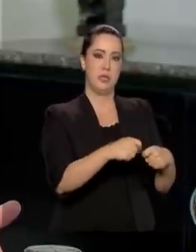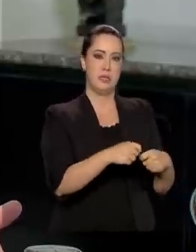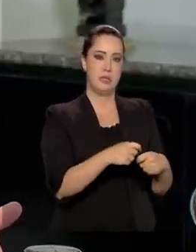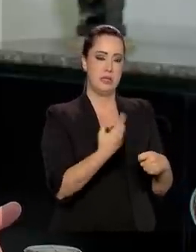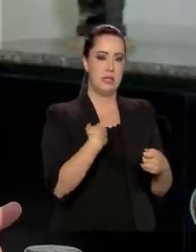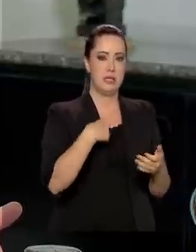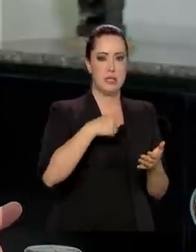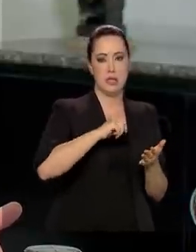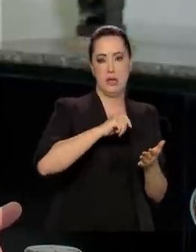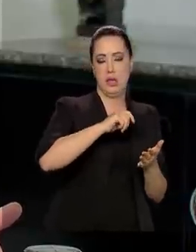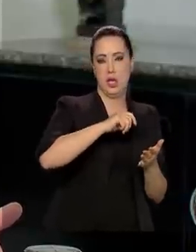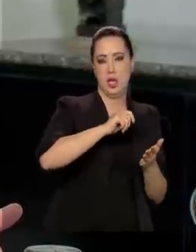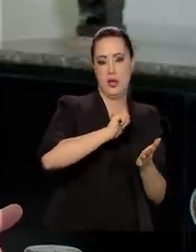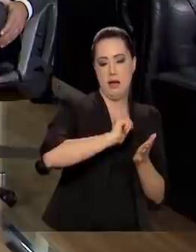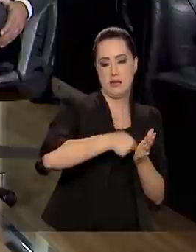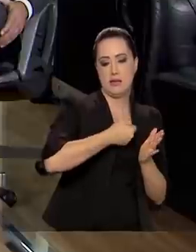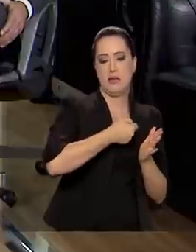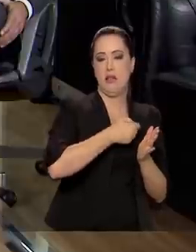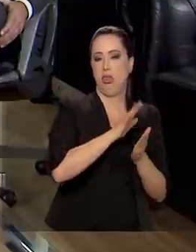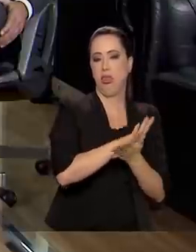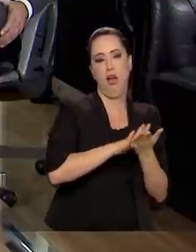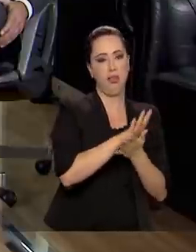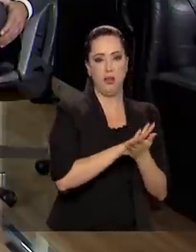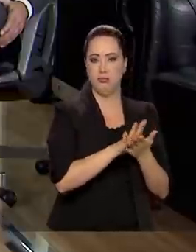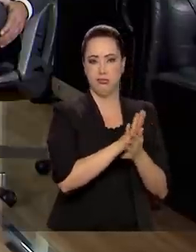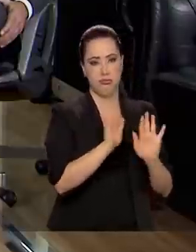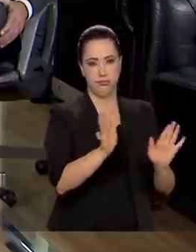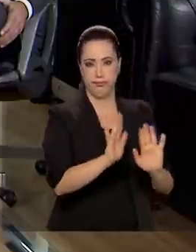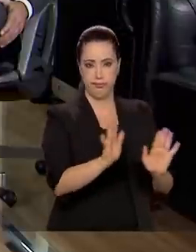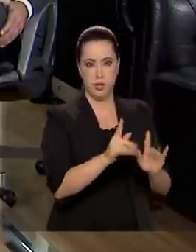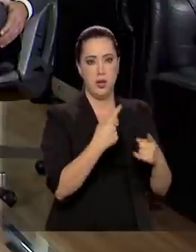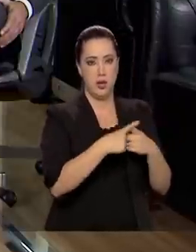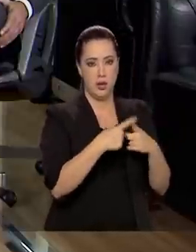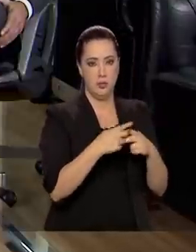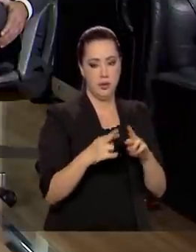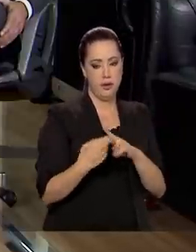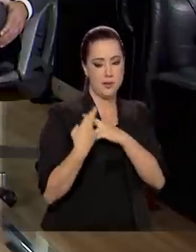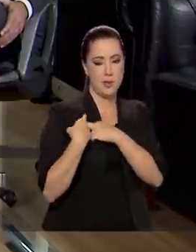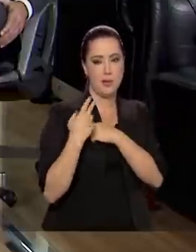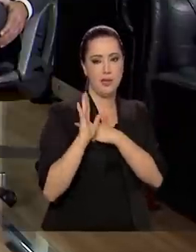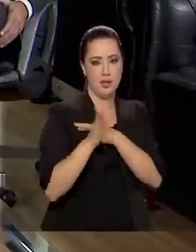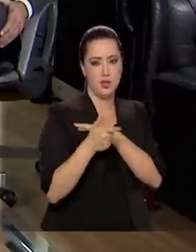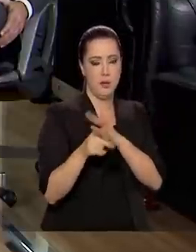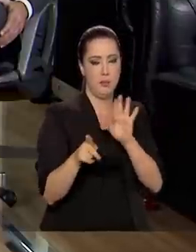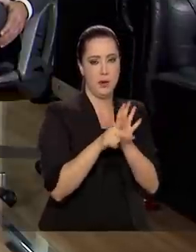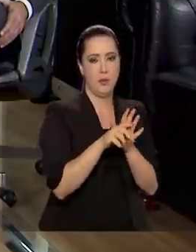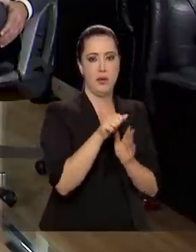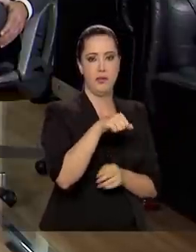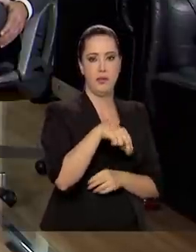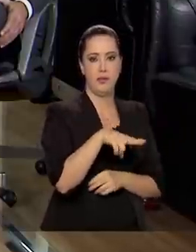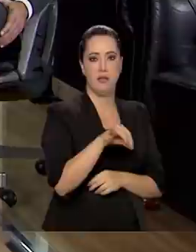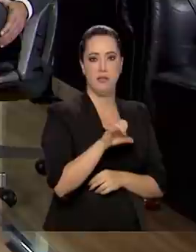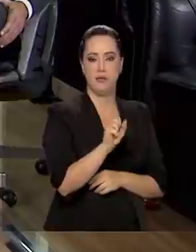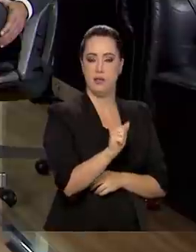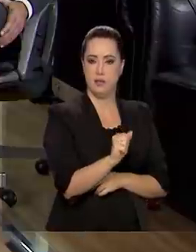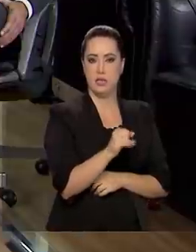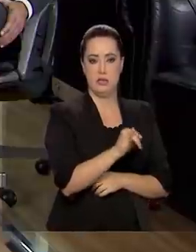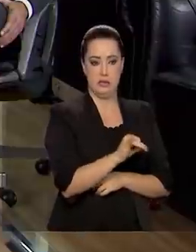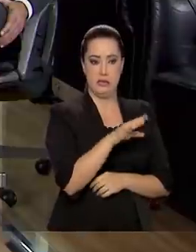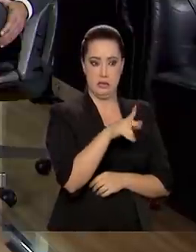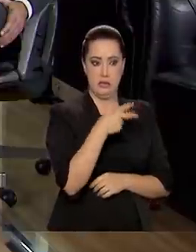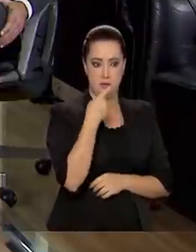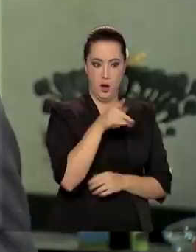responsabilidade algum. A responsabilidade já está definida quando a Anvisa coloca a